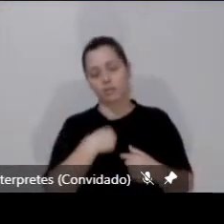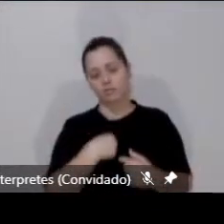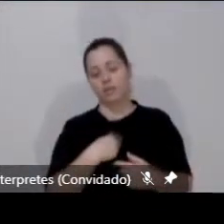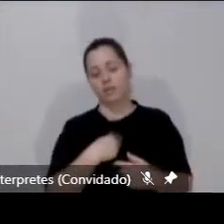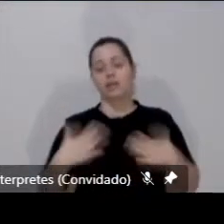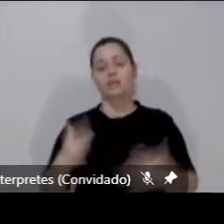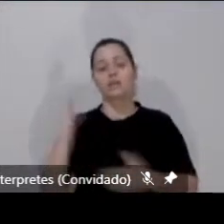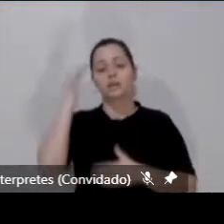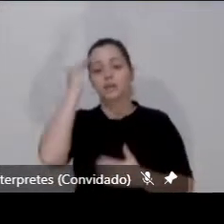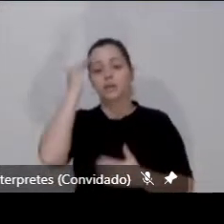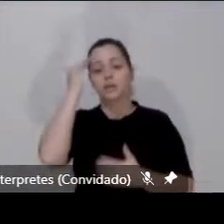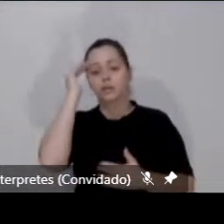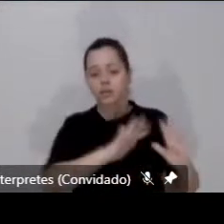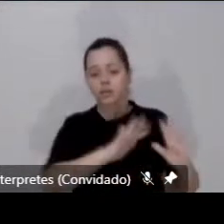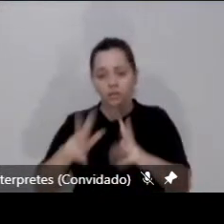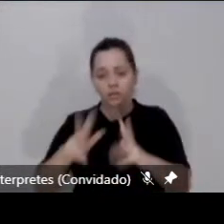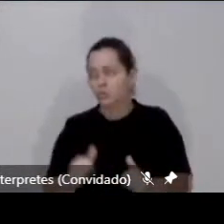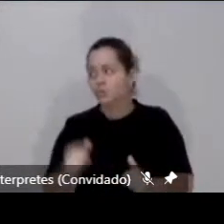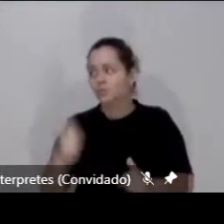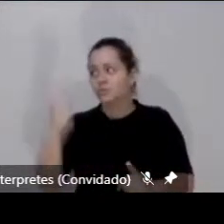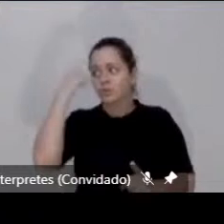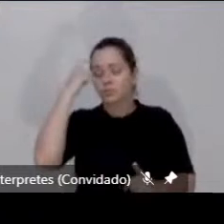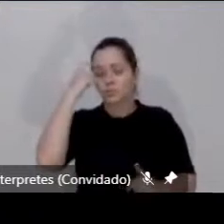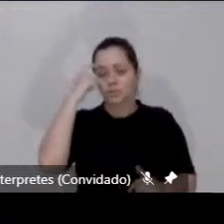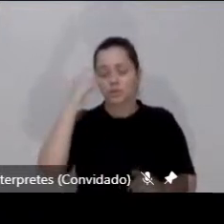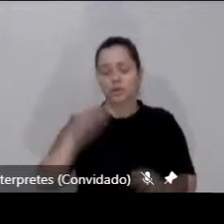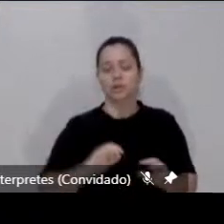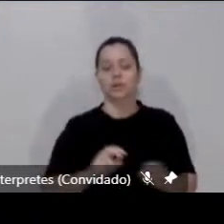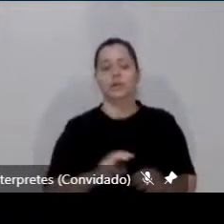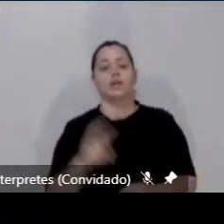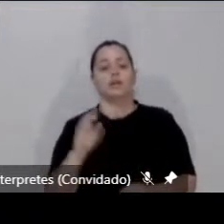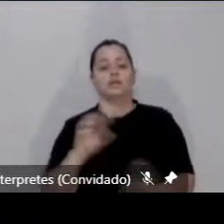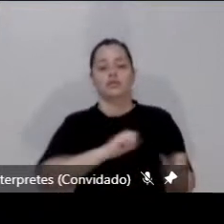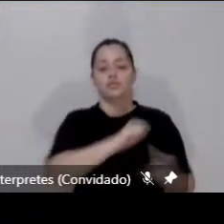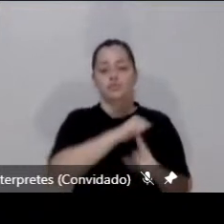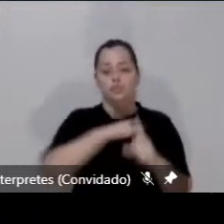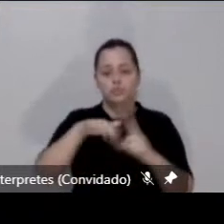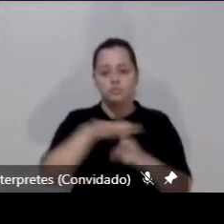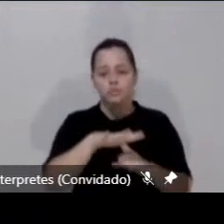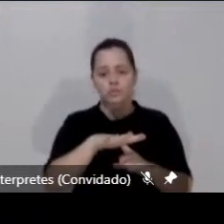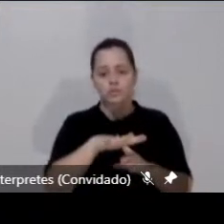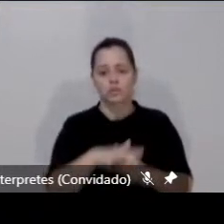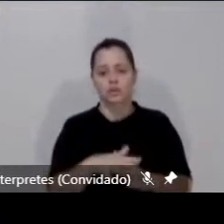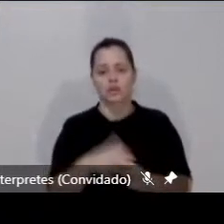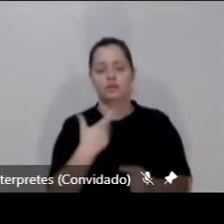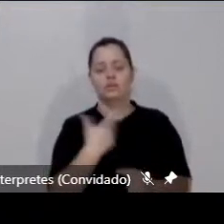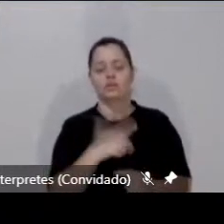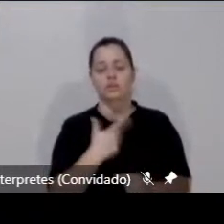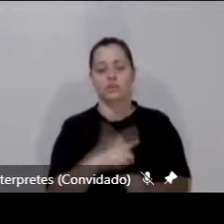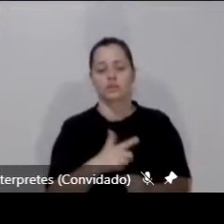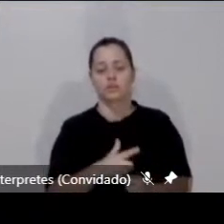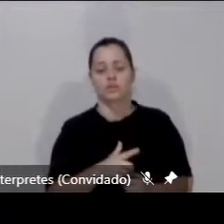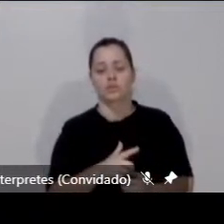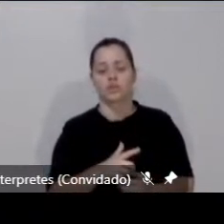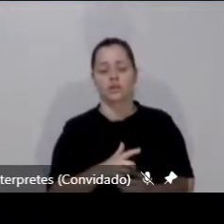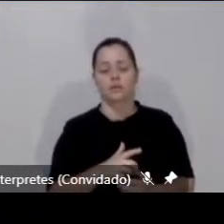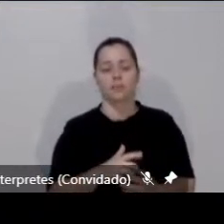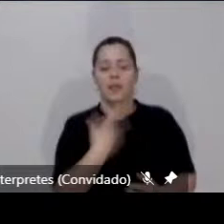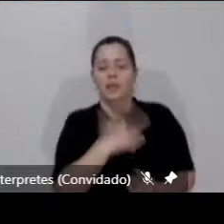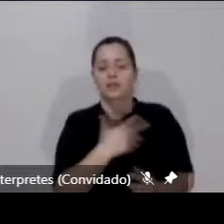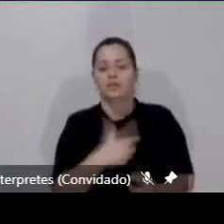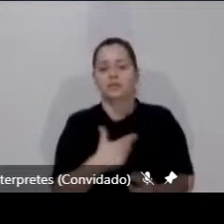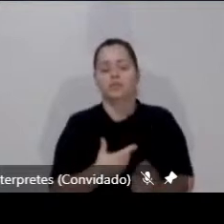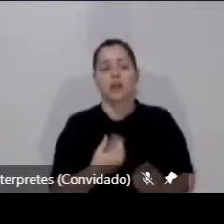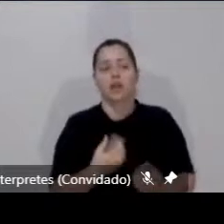entender isso e entender do ponto de vista da sociedade não tem isso. Não vai ter Uber, não vai ter